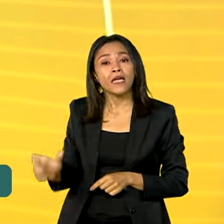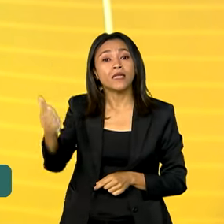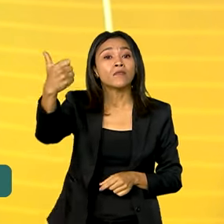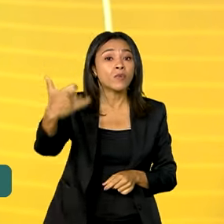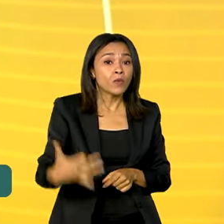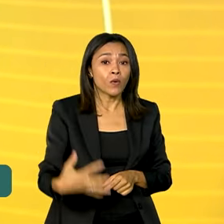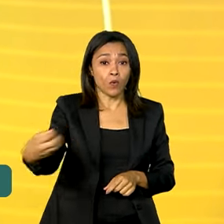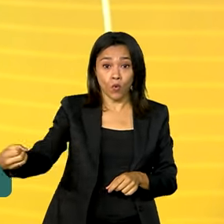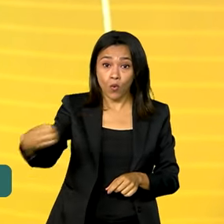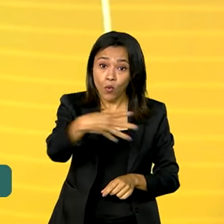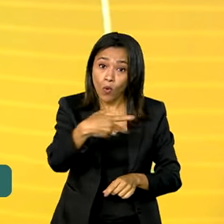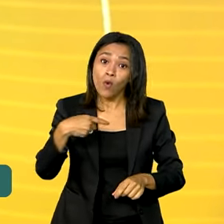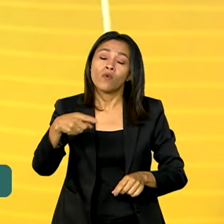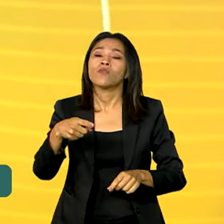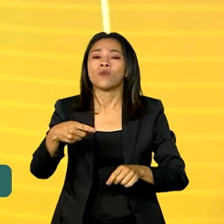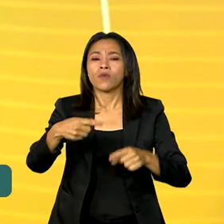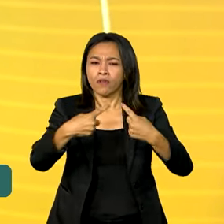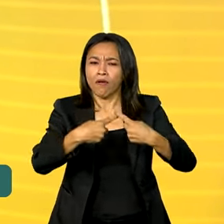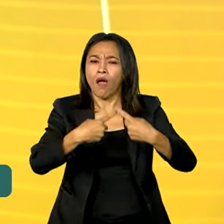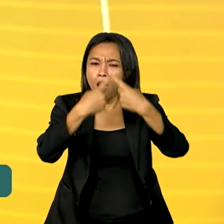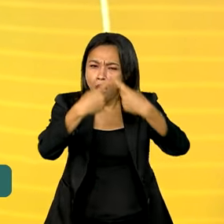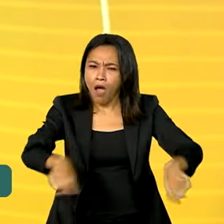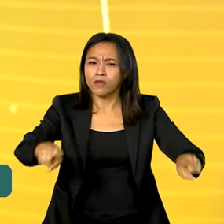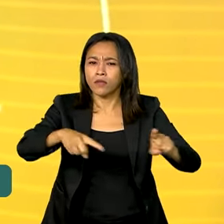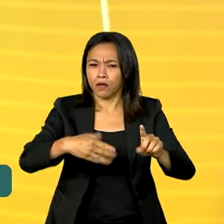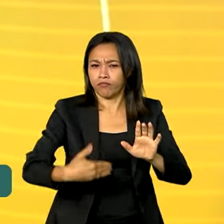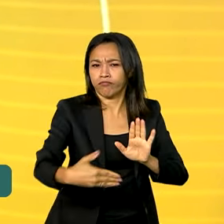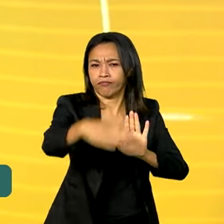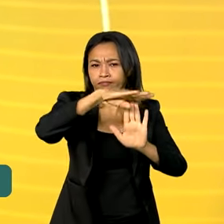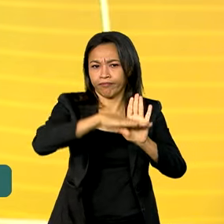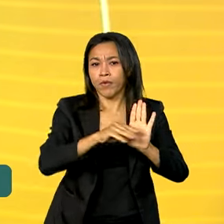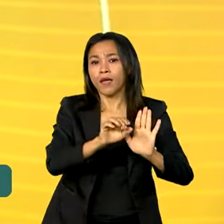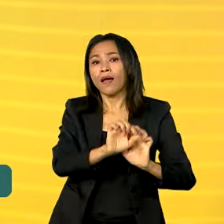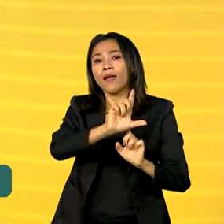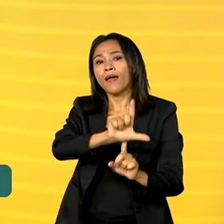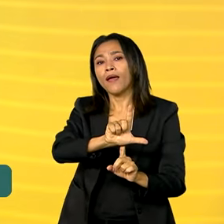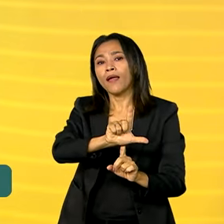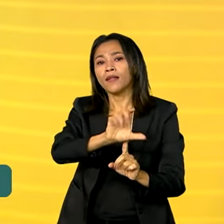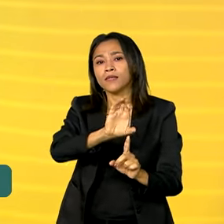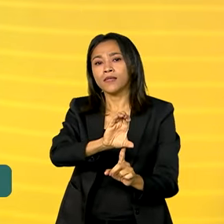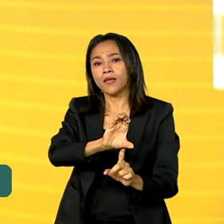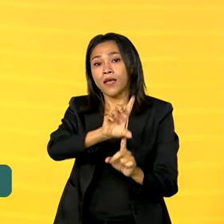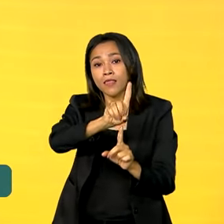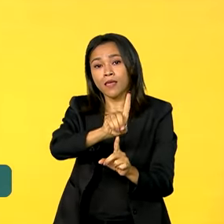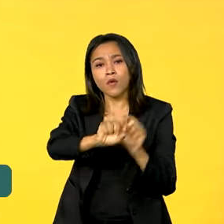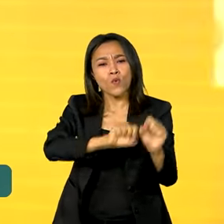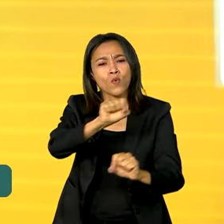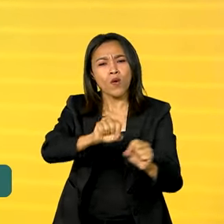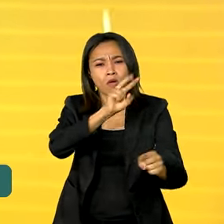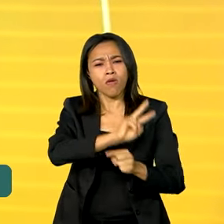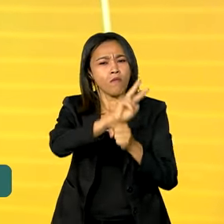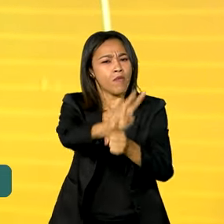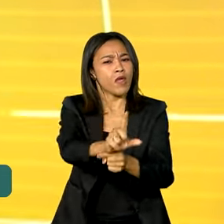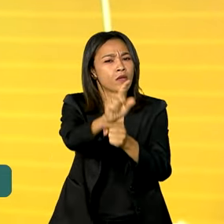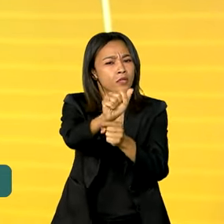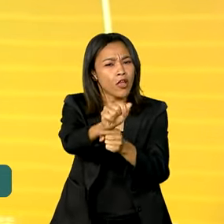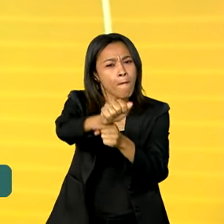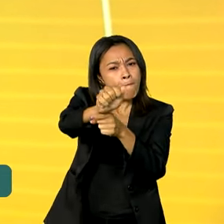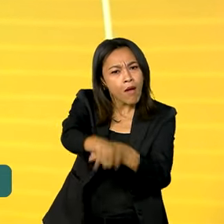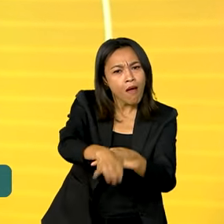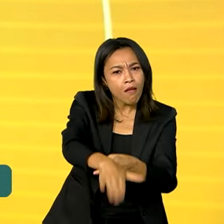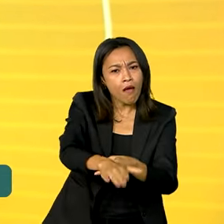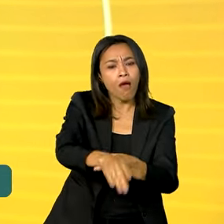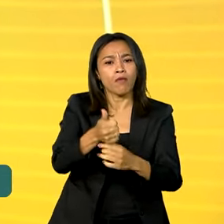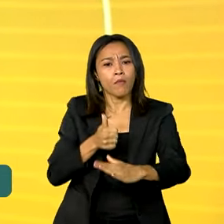um novo benefício que será lançado pelo governo federal, a LCD, uma letra de crédito mais barata para